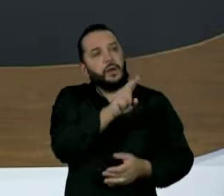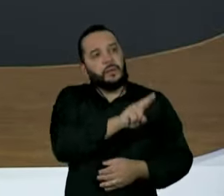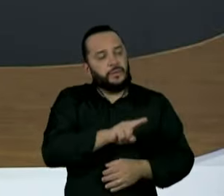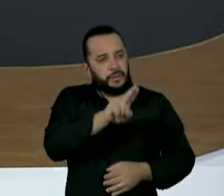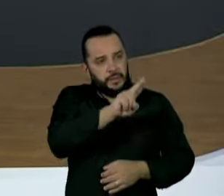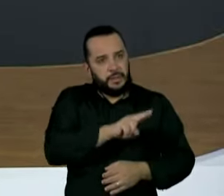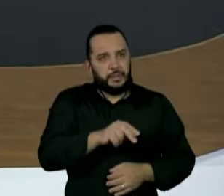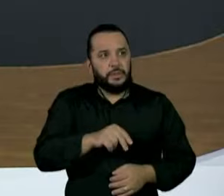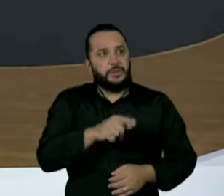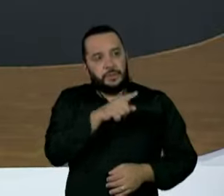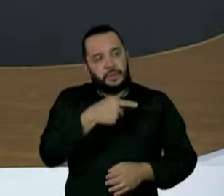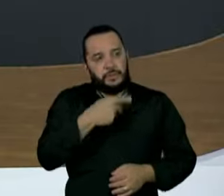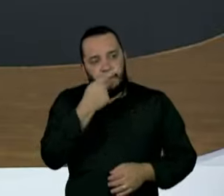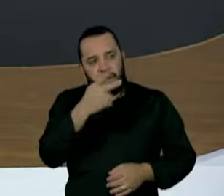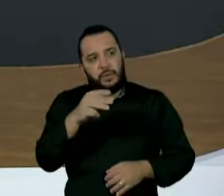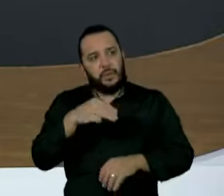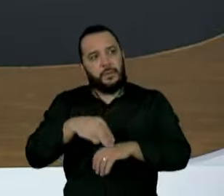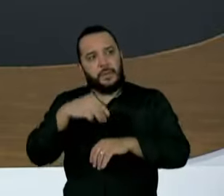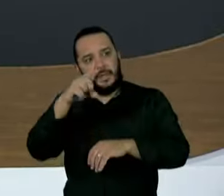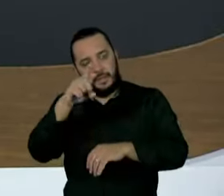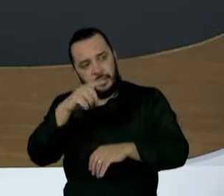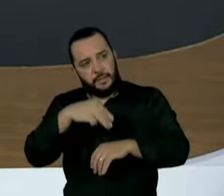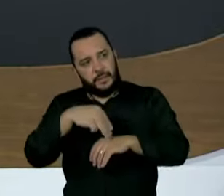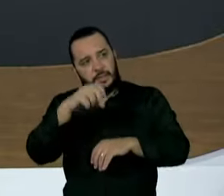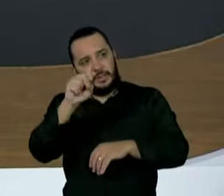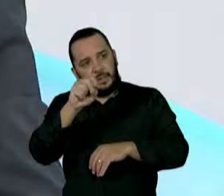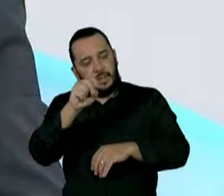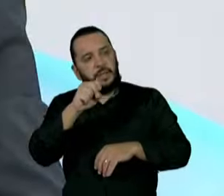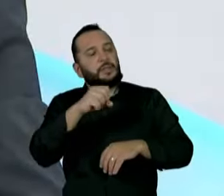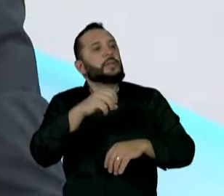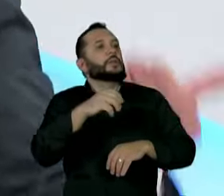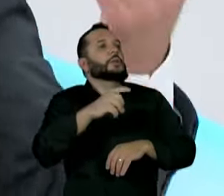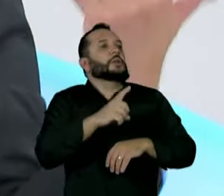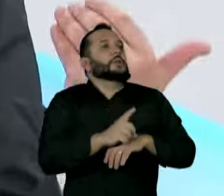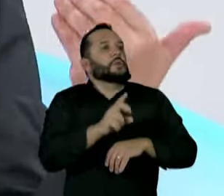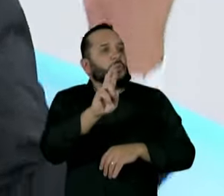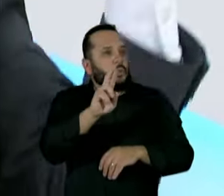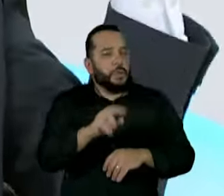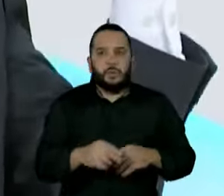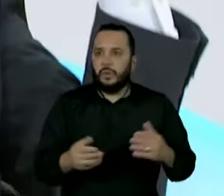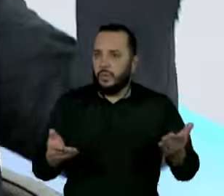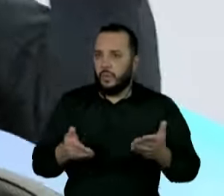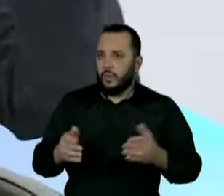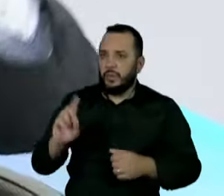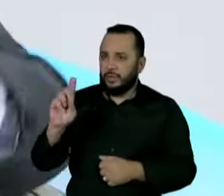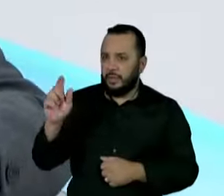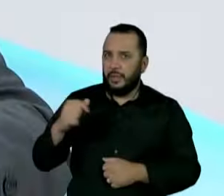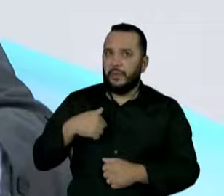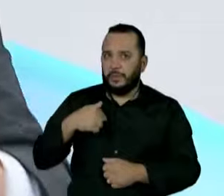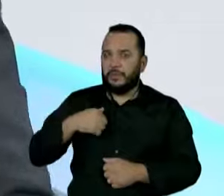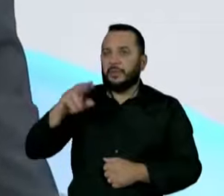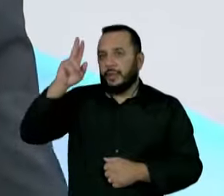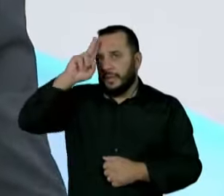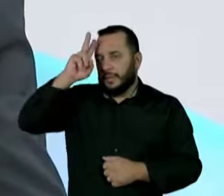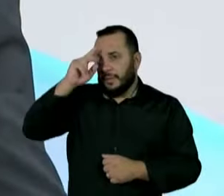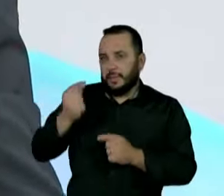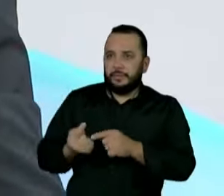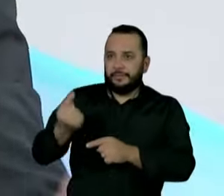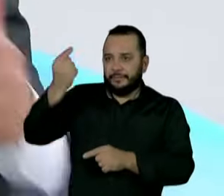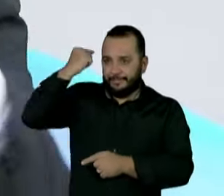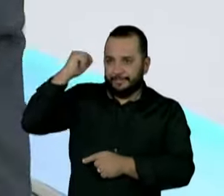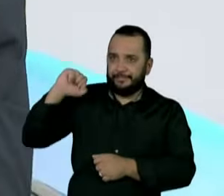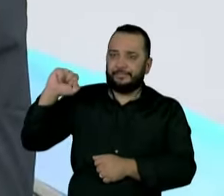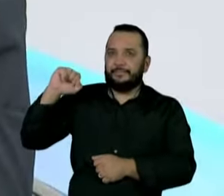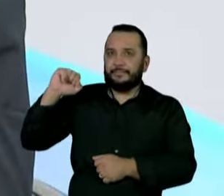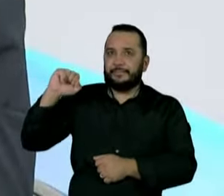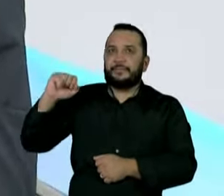cobraria no mestrado e doutorado. Foi o senhor que introduziu? Hoje não, hoje ele está relembrando esse assunto. Então, estou dizendo para você o